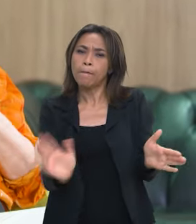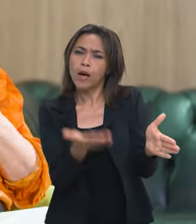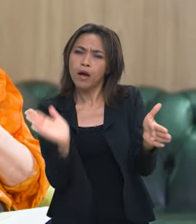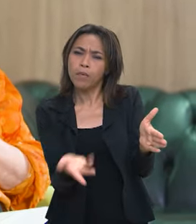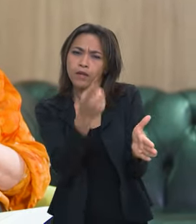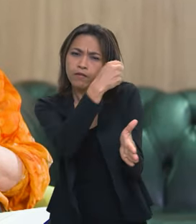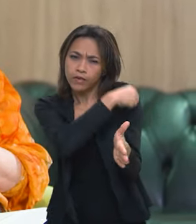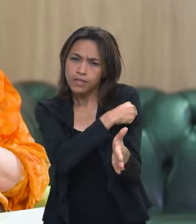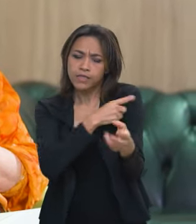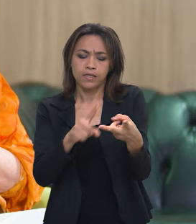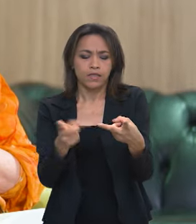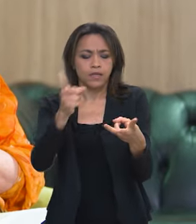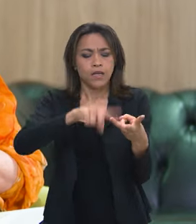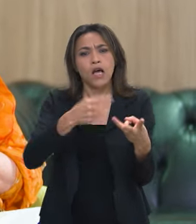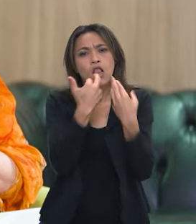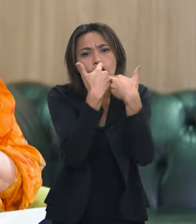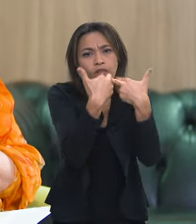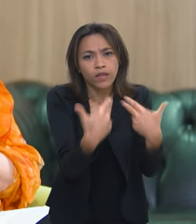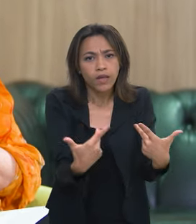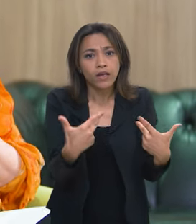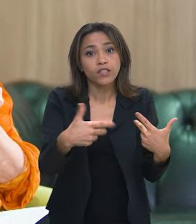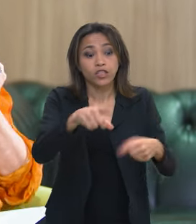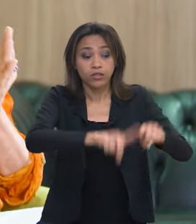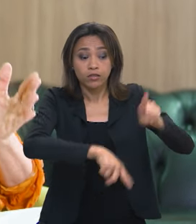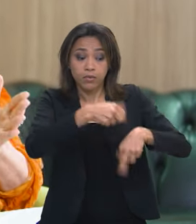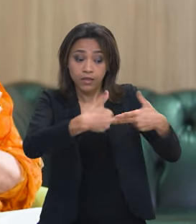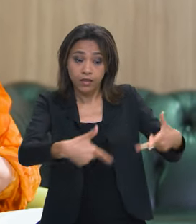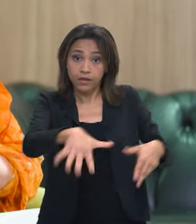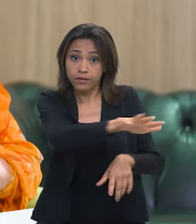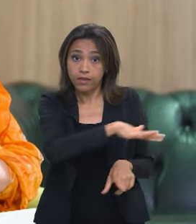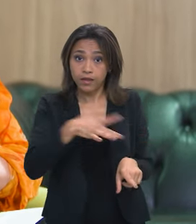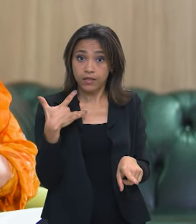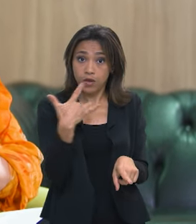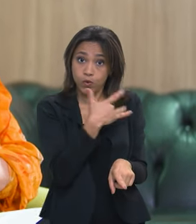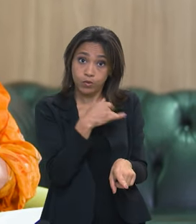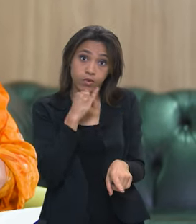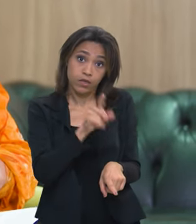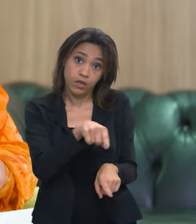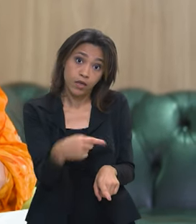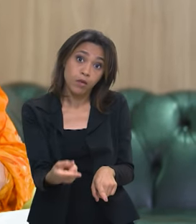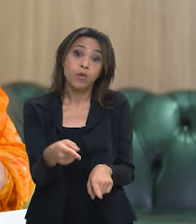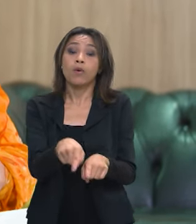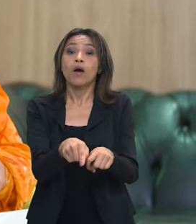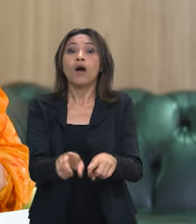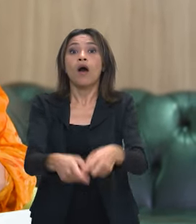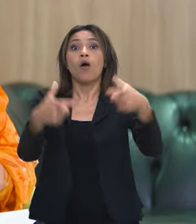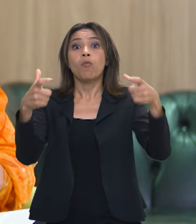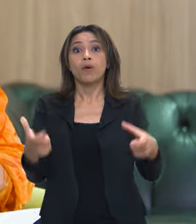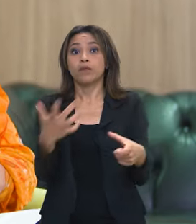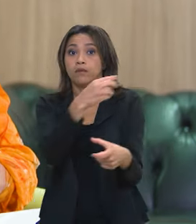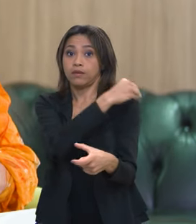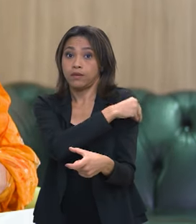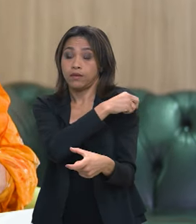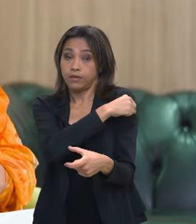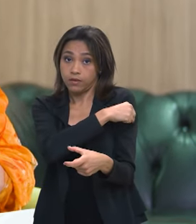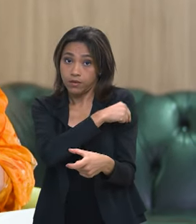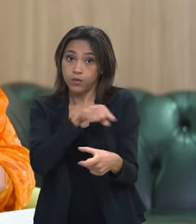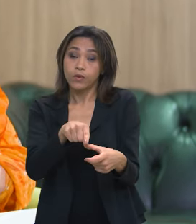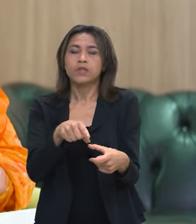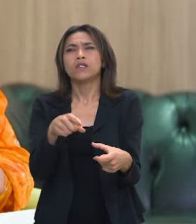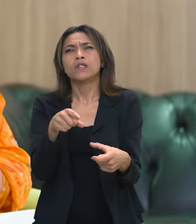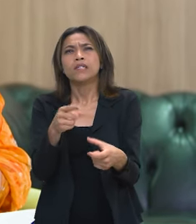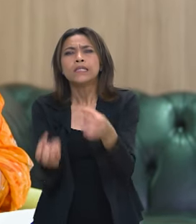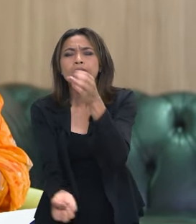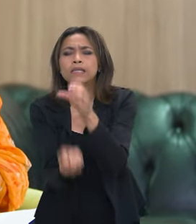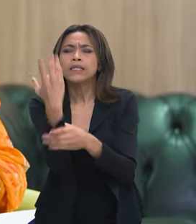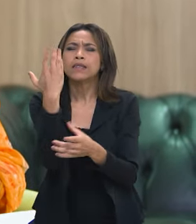vacinas a inovação em produtos de saúde no caso do aumento da produção de vacinas a construção do complexo